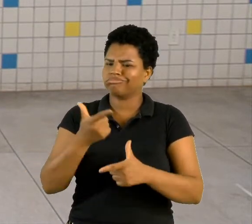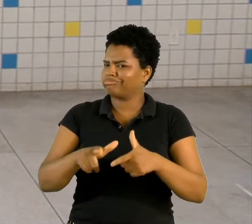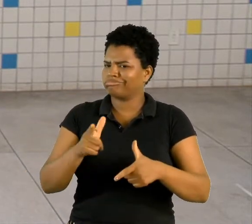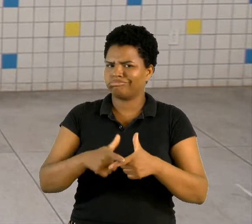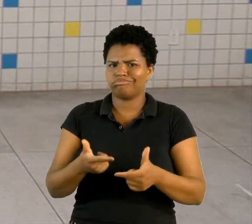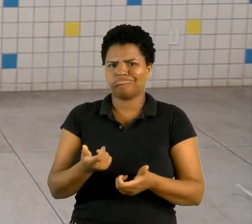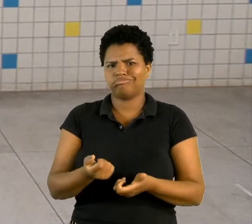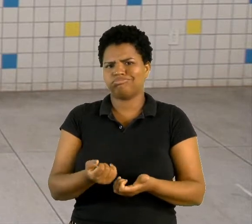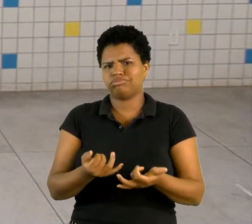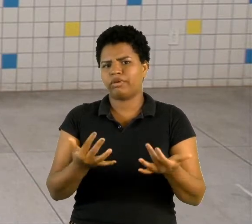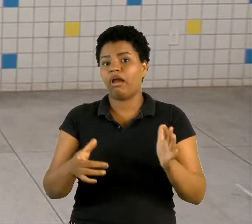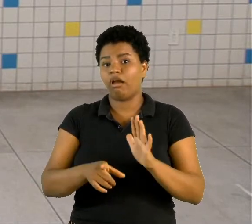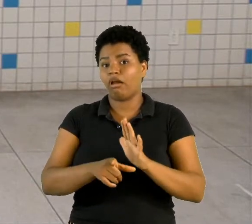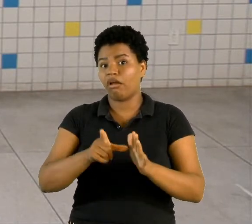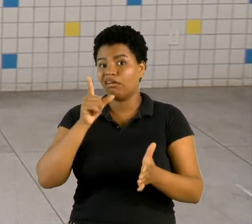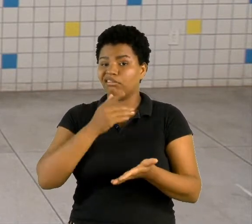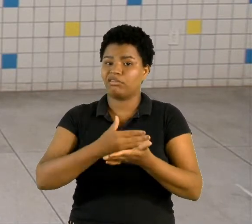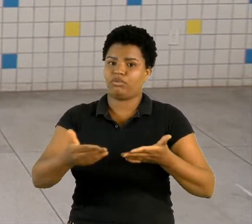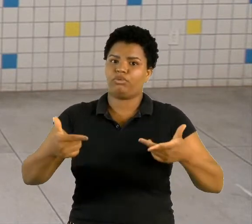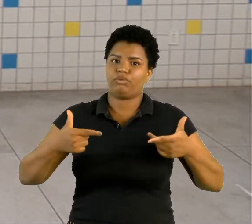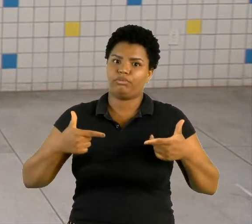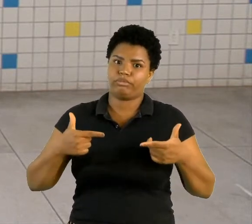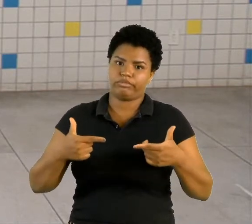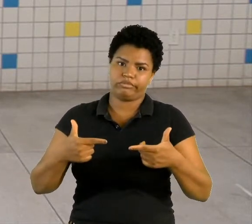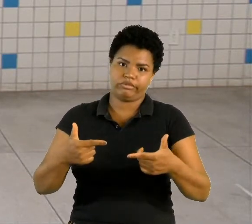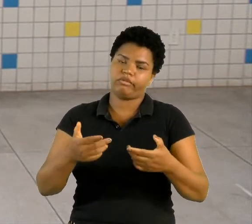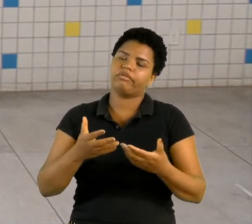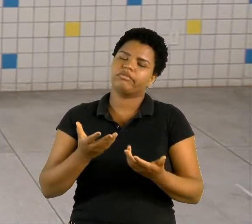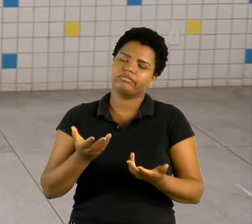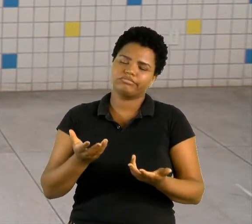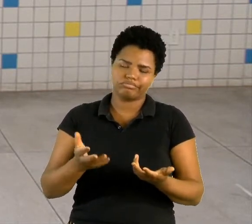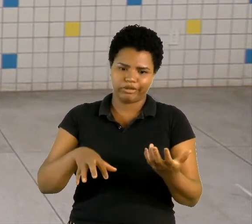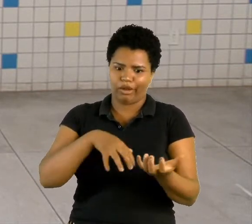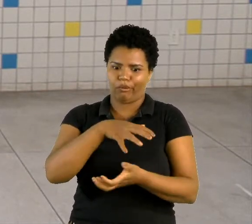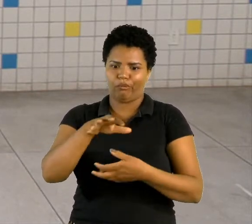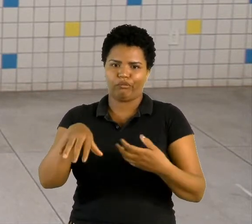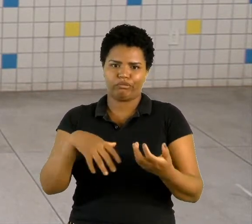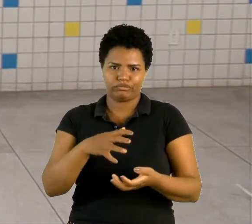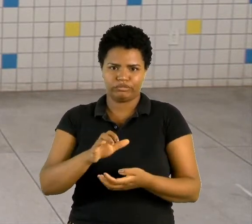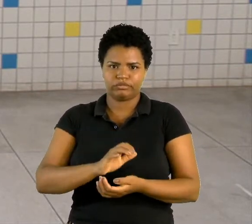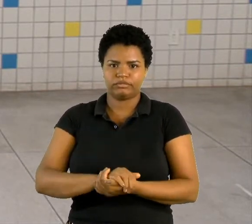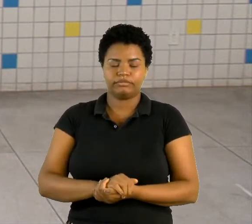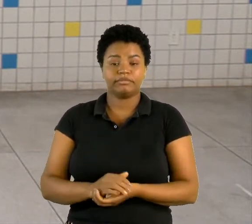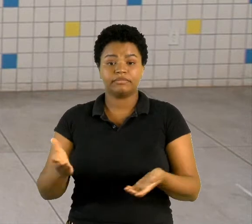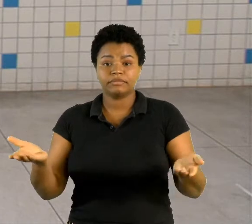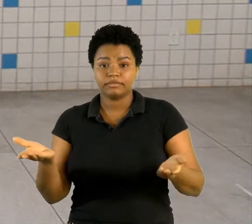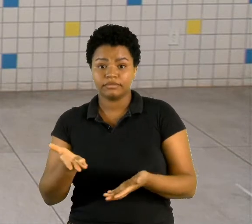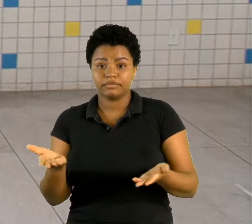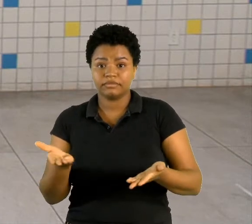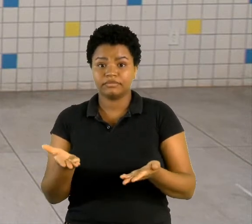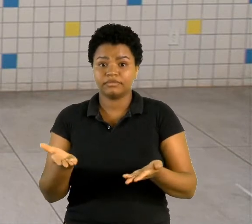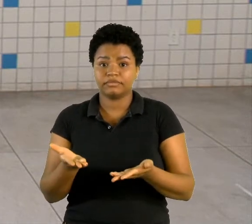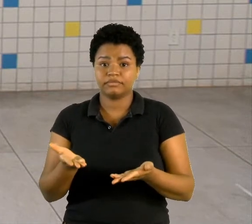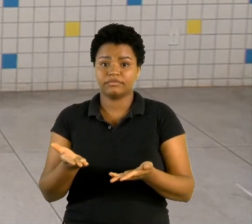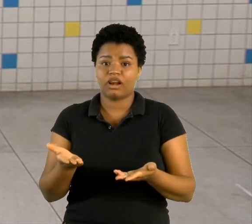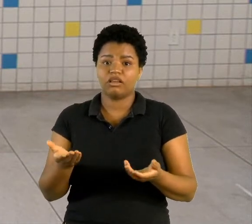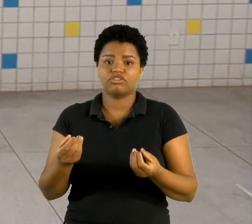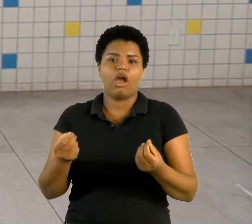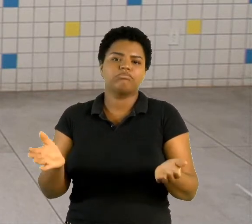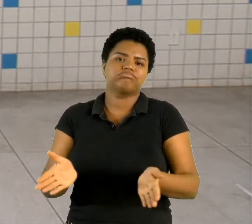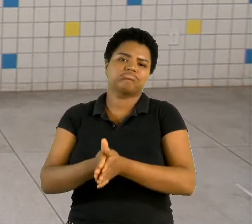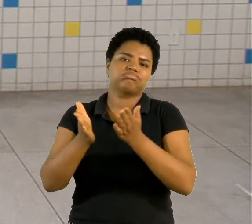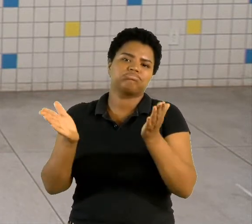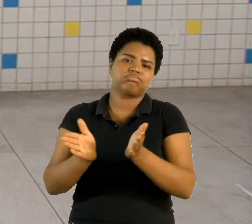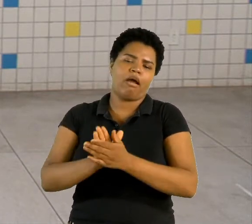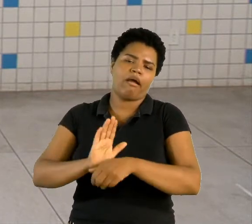antes de começar aquela confusão toda, agora estava mais empobrecida ainda.